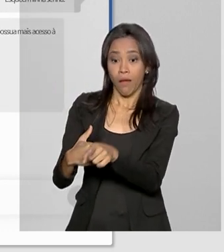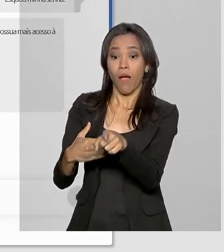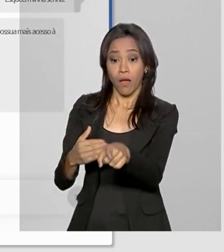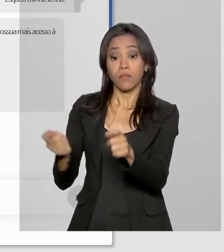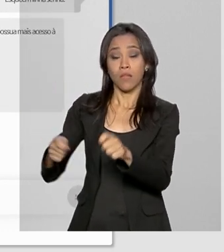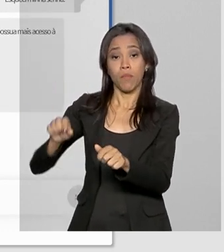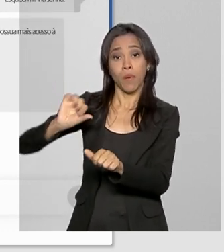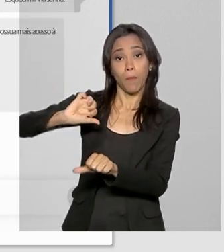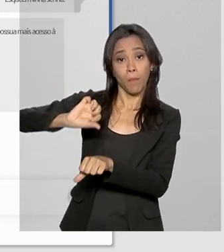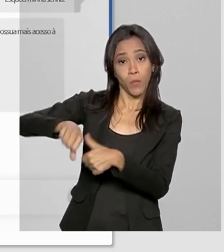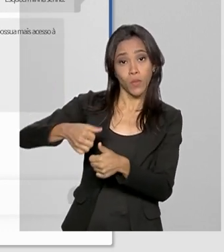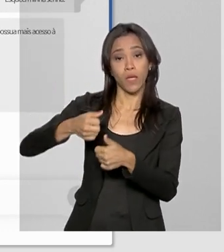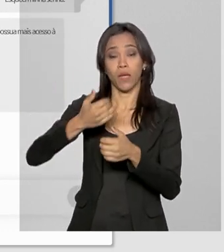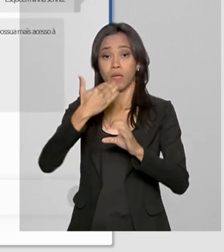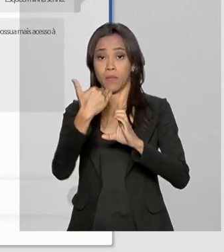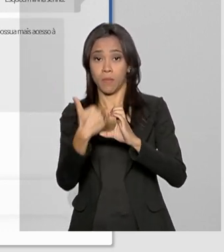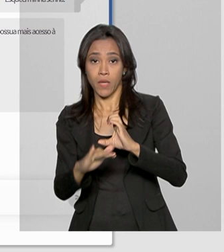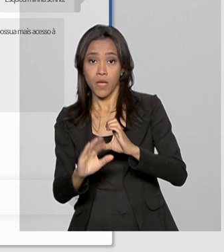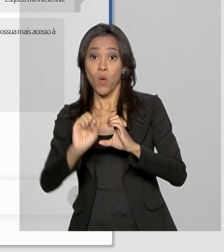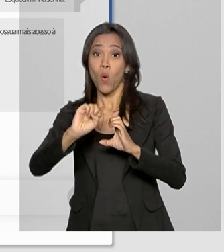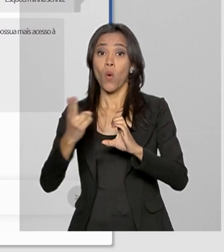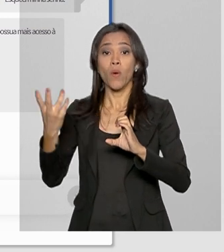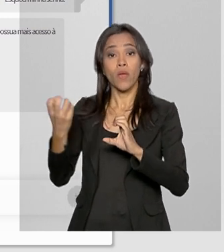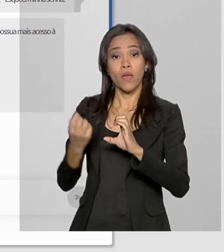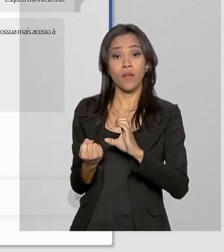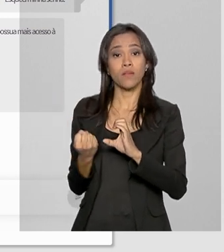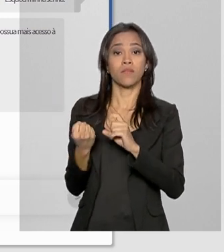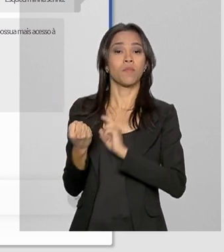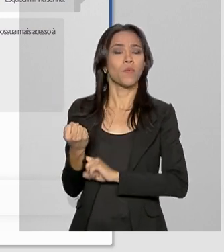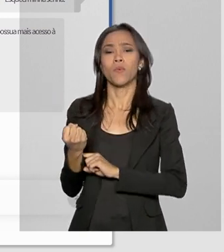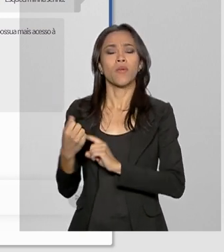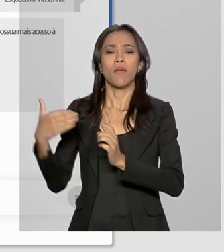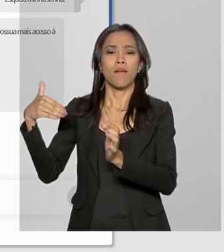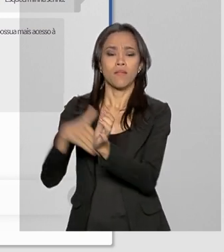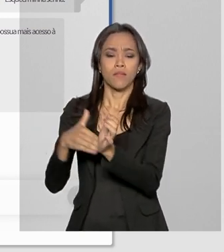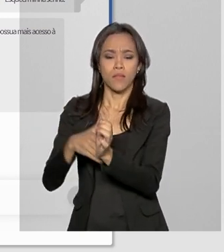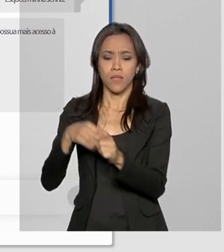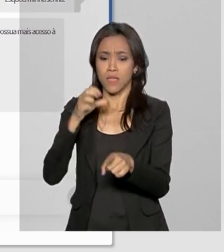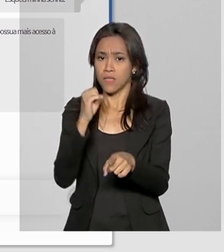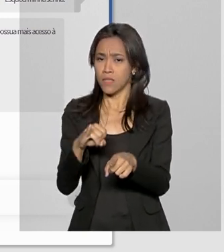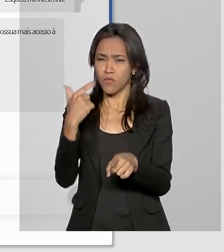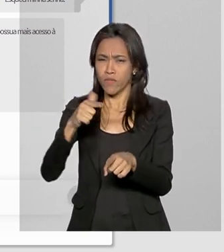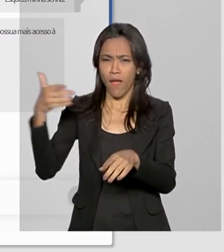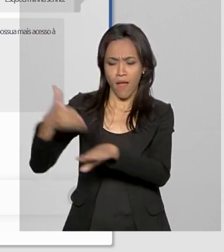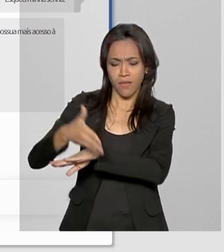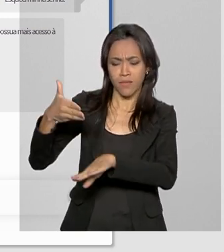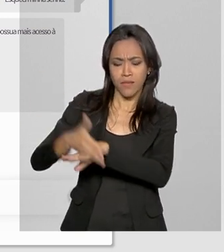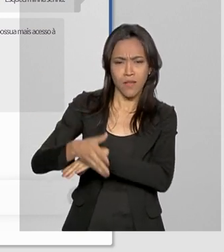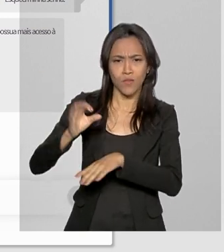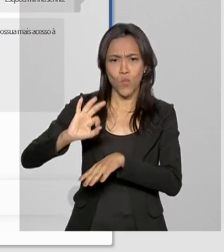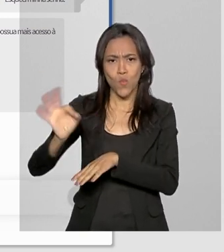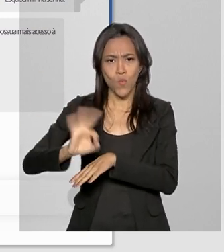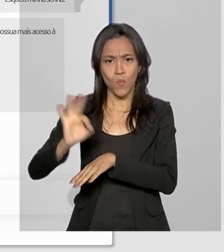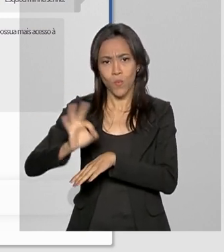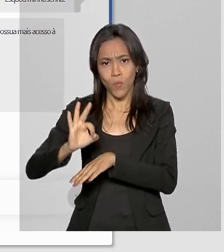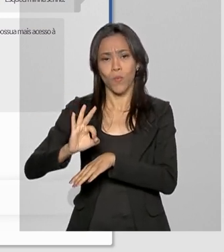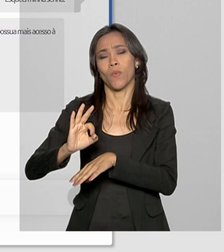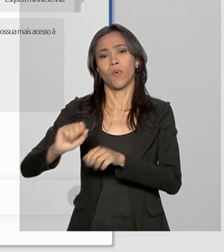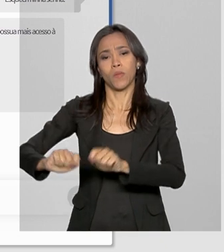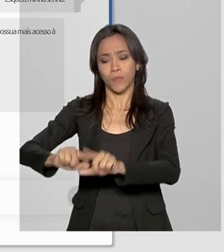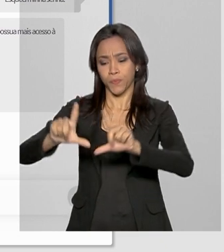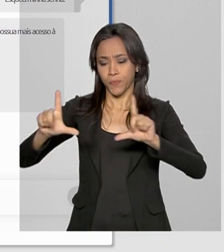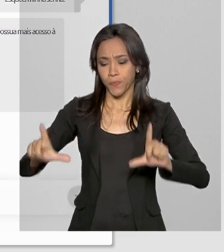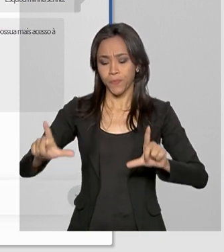de alterar o e-mail ou de receber a senha no endereço cadastrado. Se você não tiver mais acesso à conta cadastrada no sistema